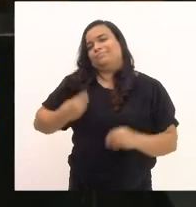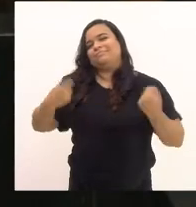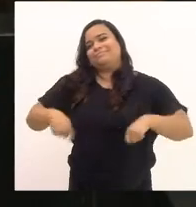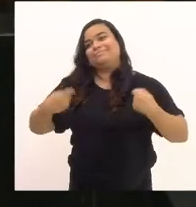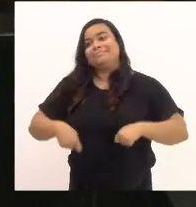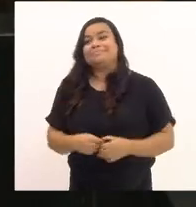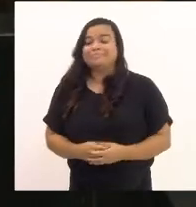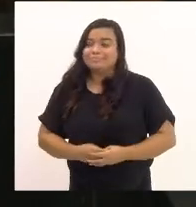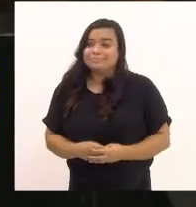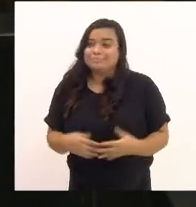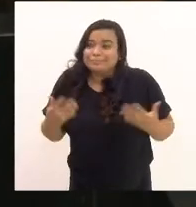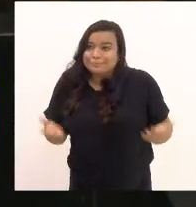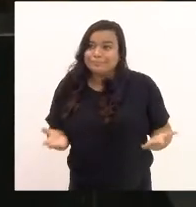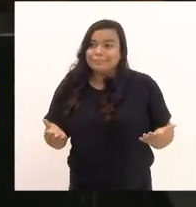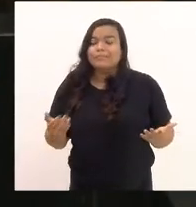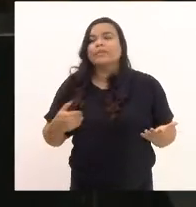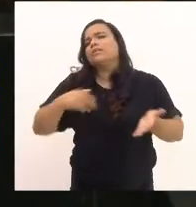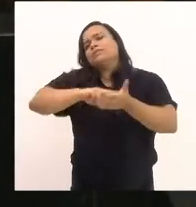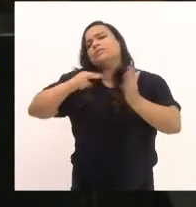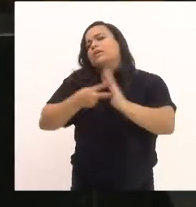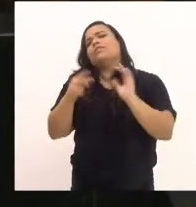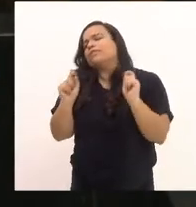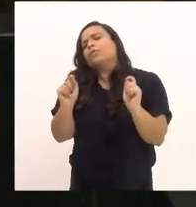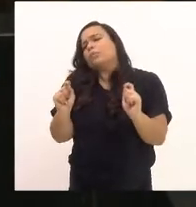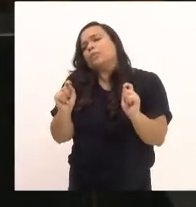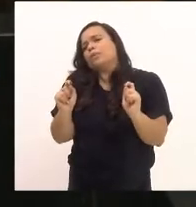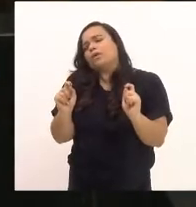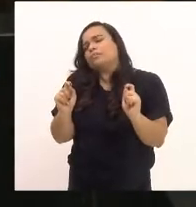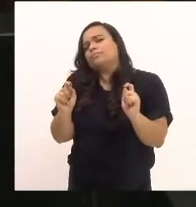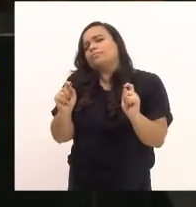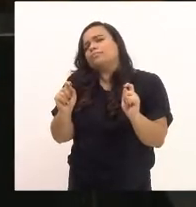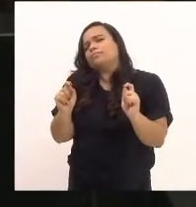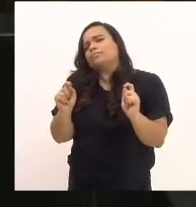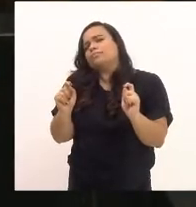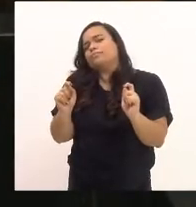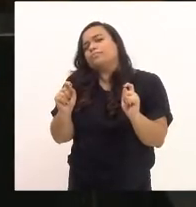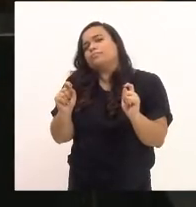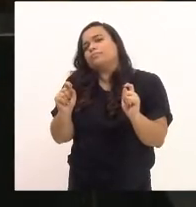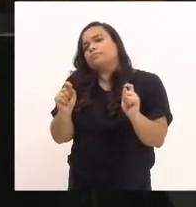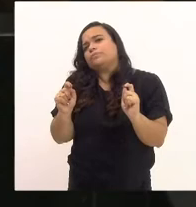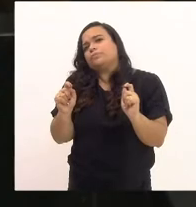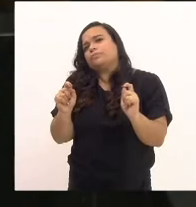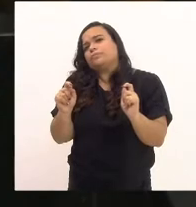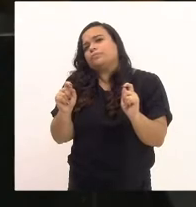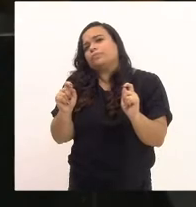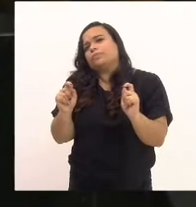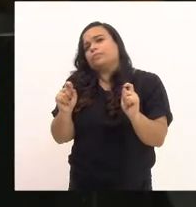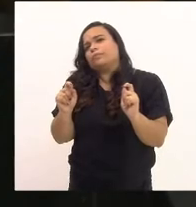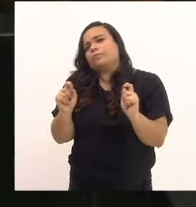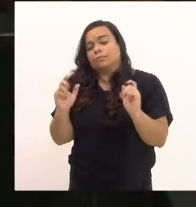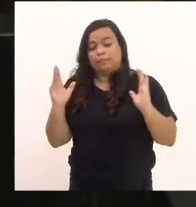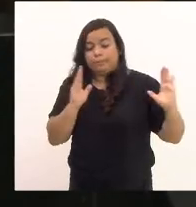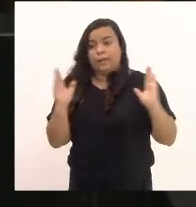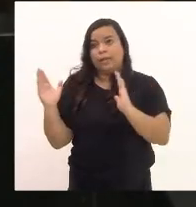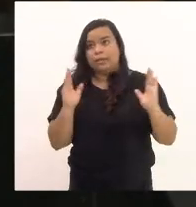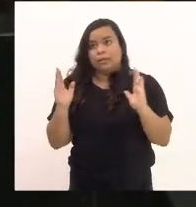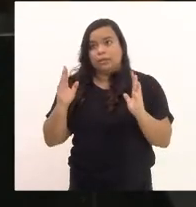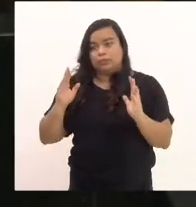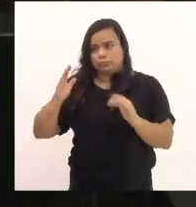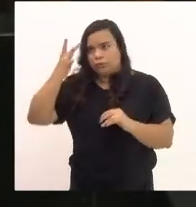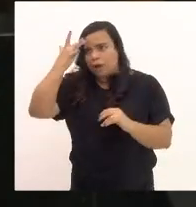Então, eu estou querendo dizer com isso que, nas próximas 48 horas,